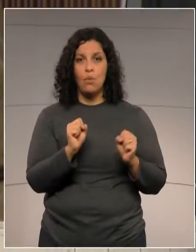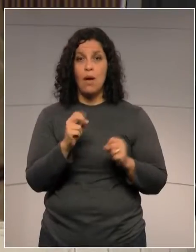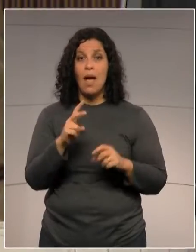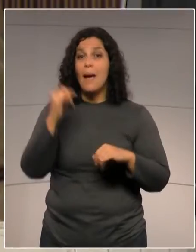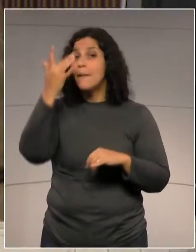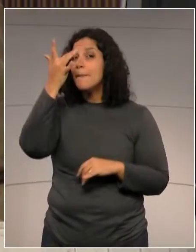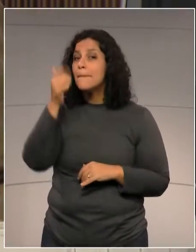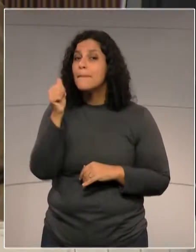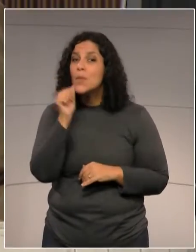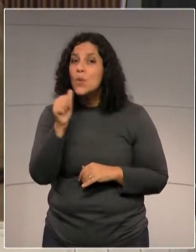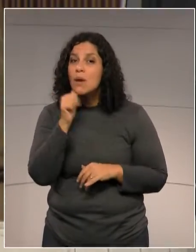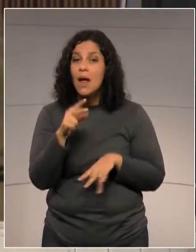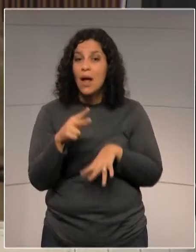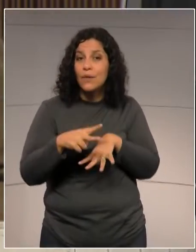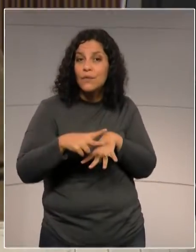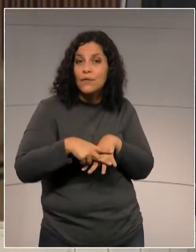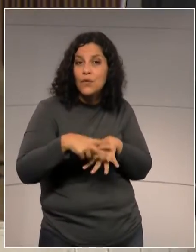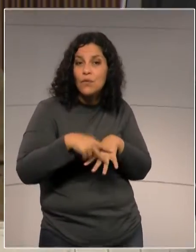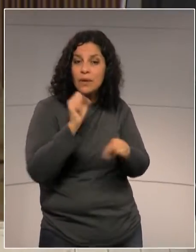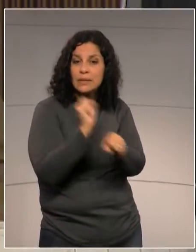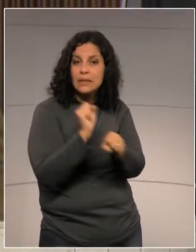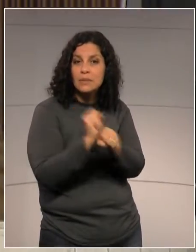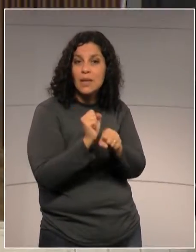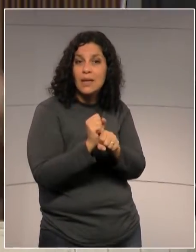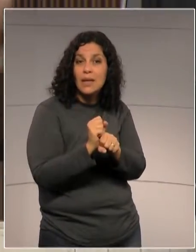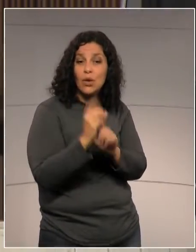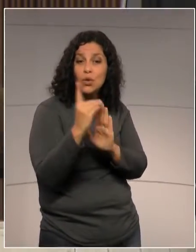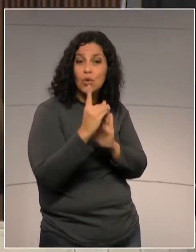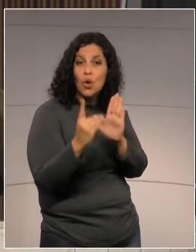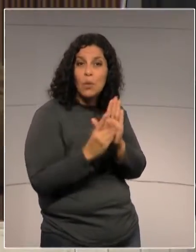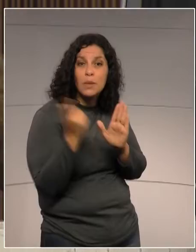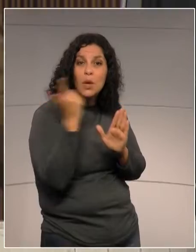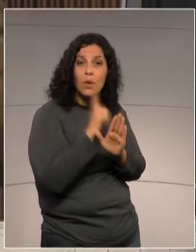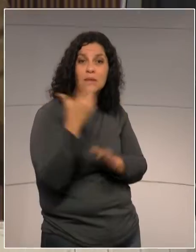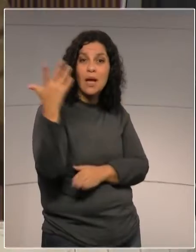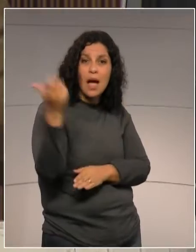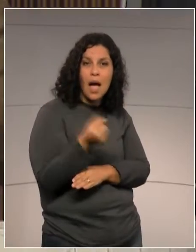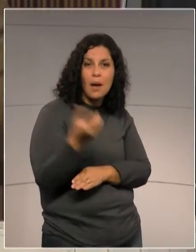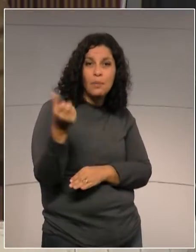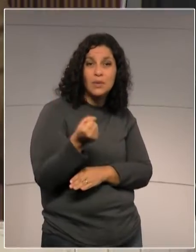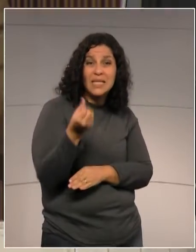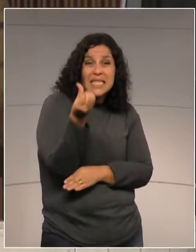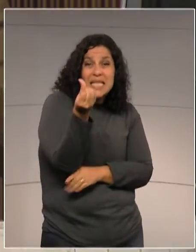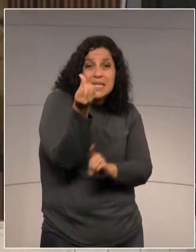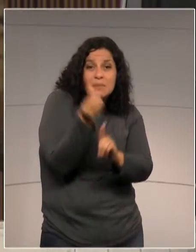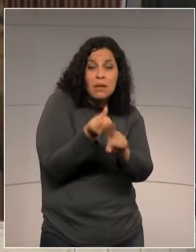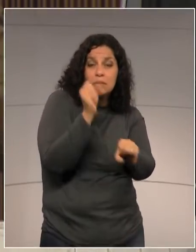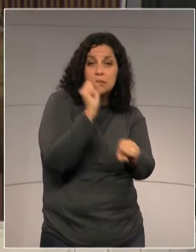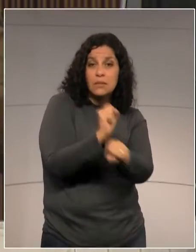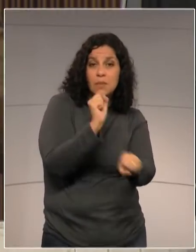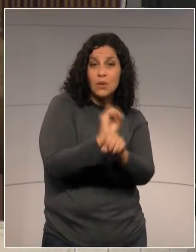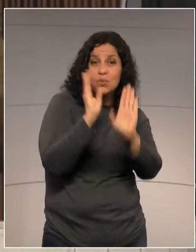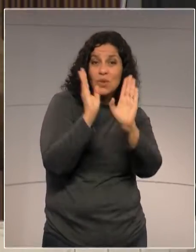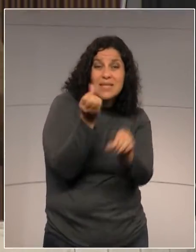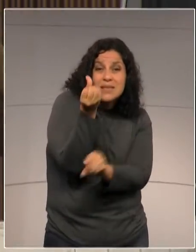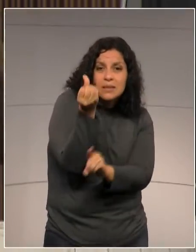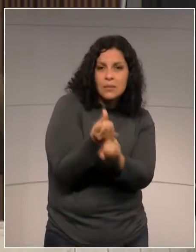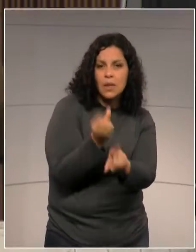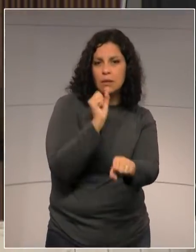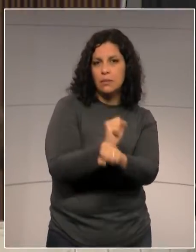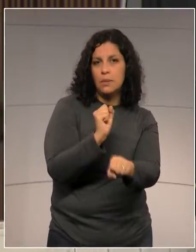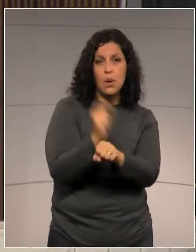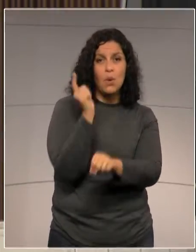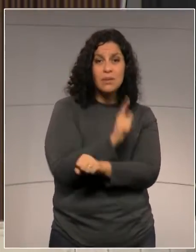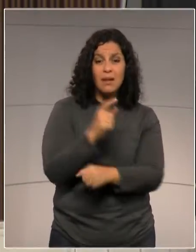viúva está aguardando a liberação do laudo para receber a pensão há seis meses. Seis meses para